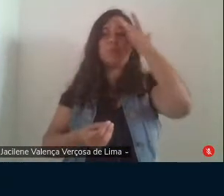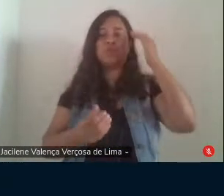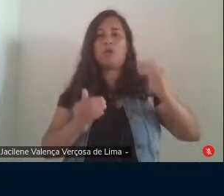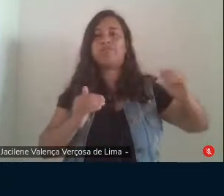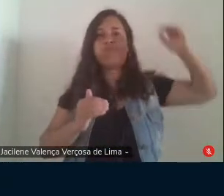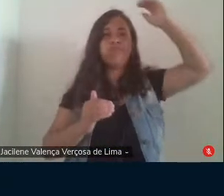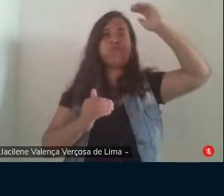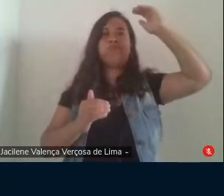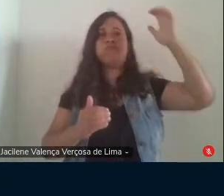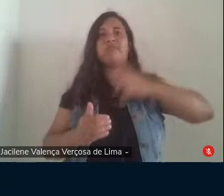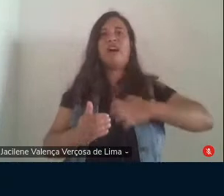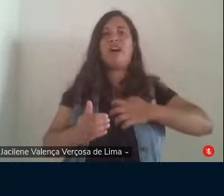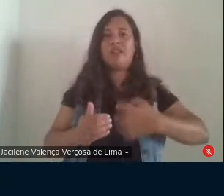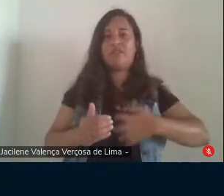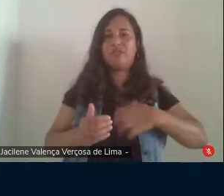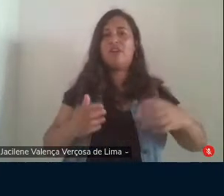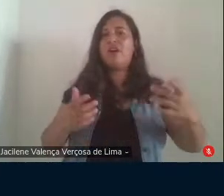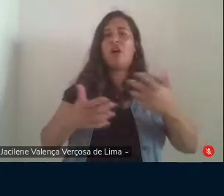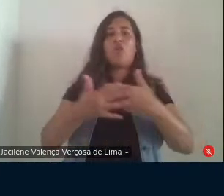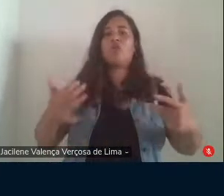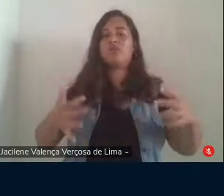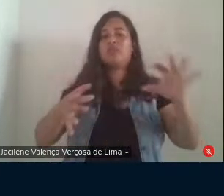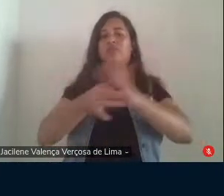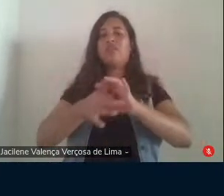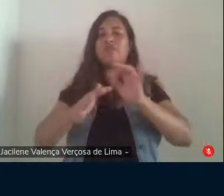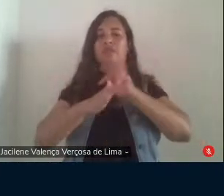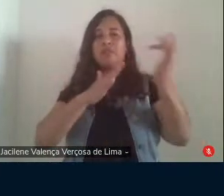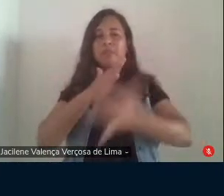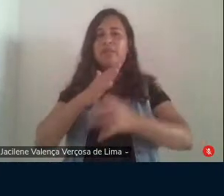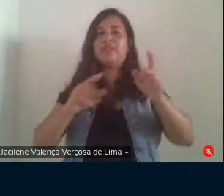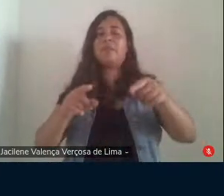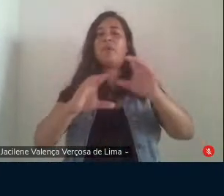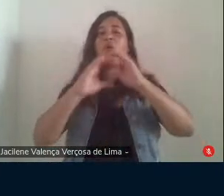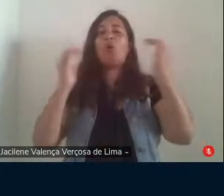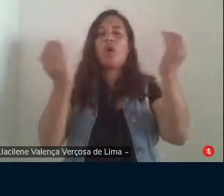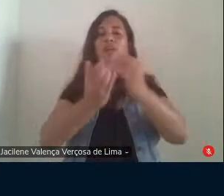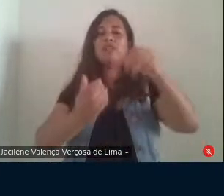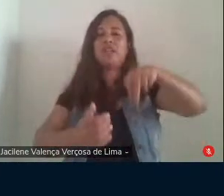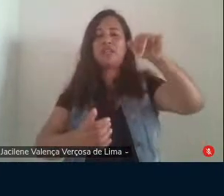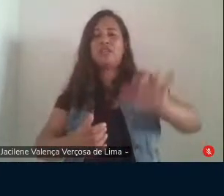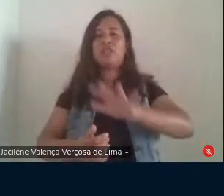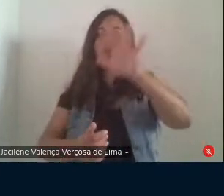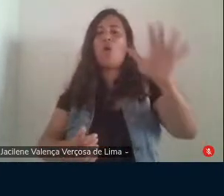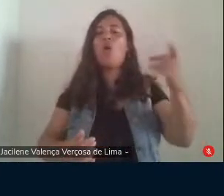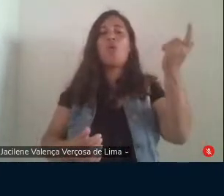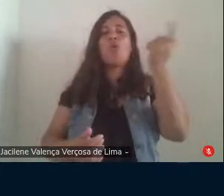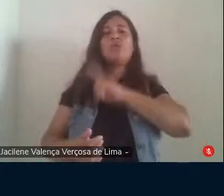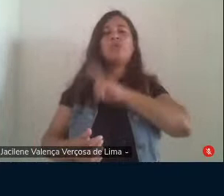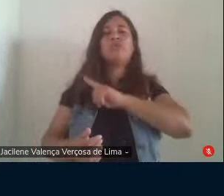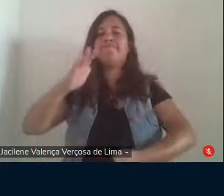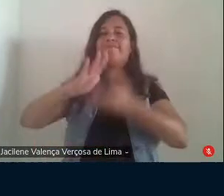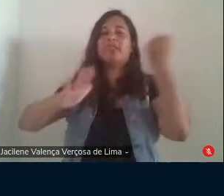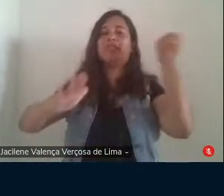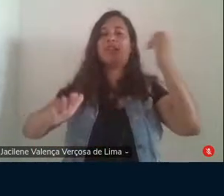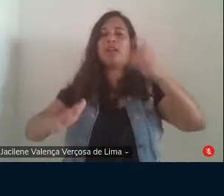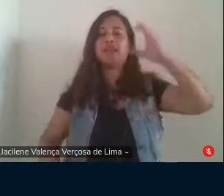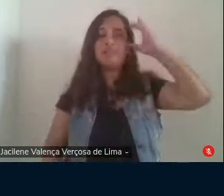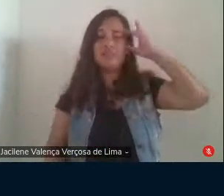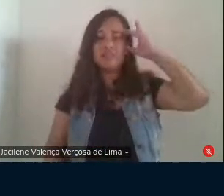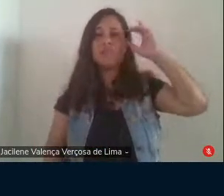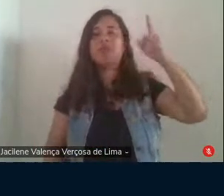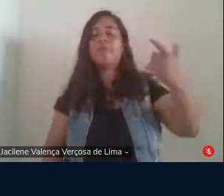aliadas a facções da mídia e do Congresso Nacional que conseguiu saquear o mandato da presidenta Dilma Vanna Rousseff